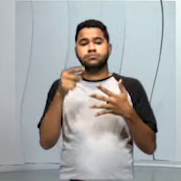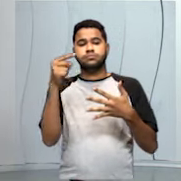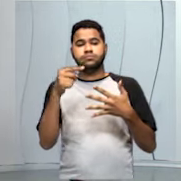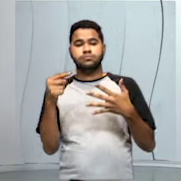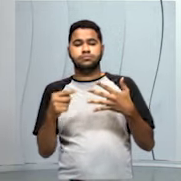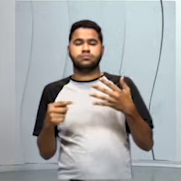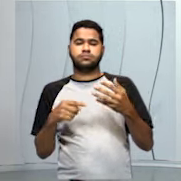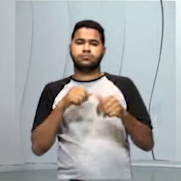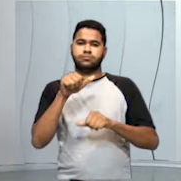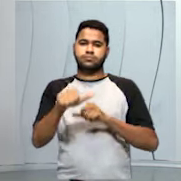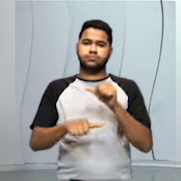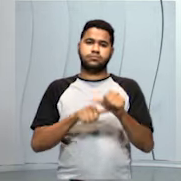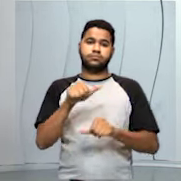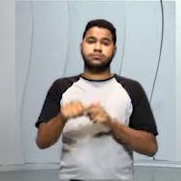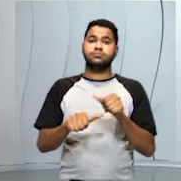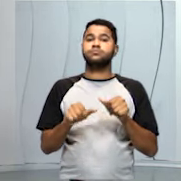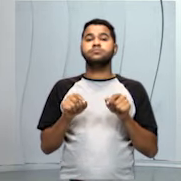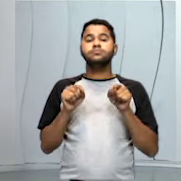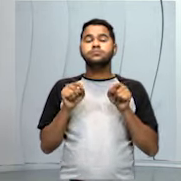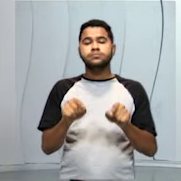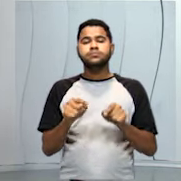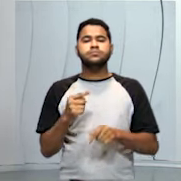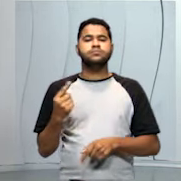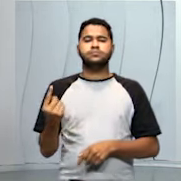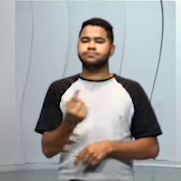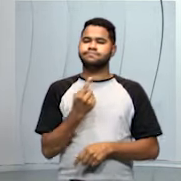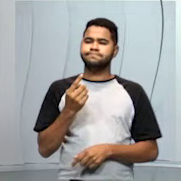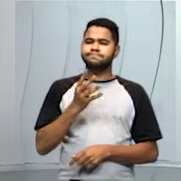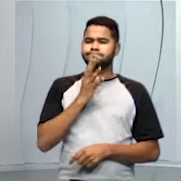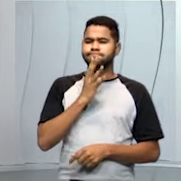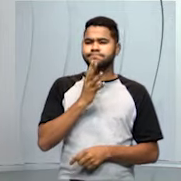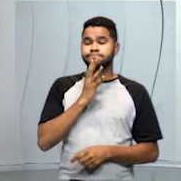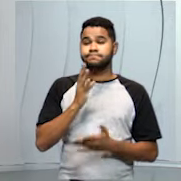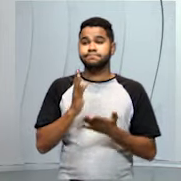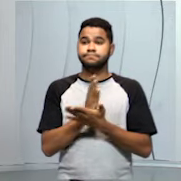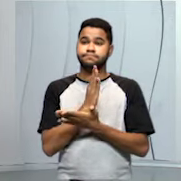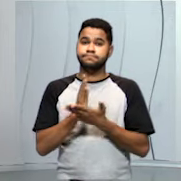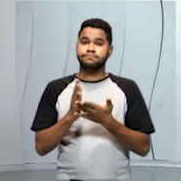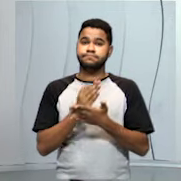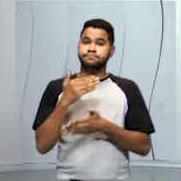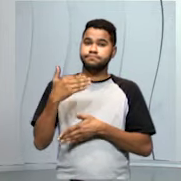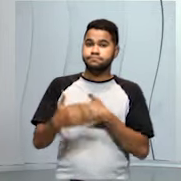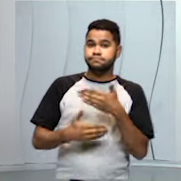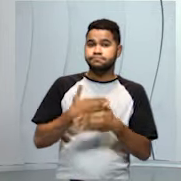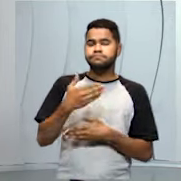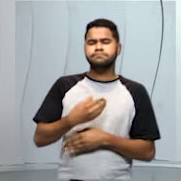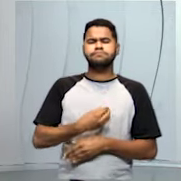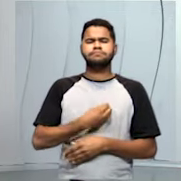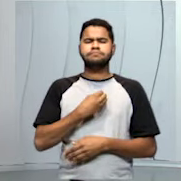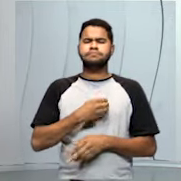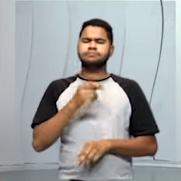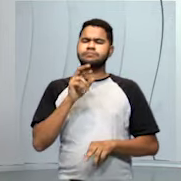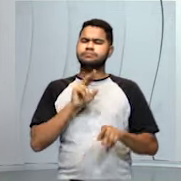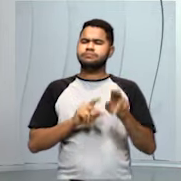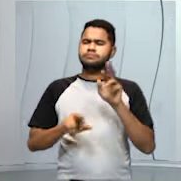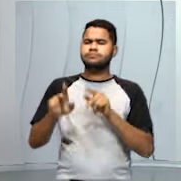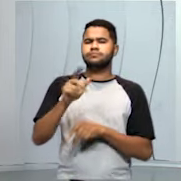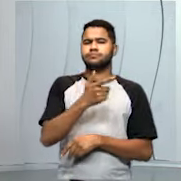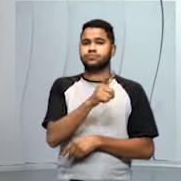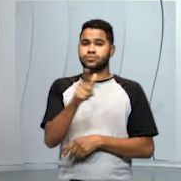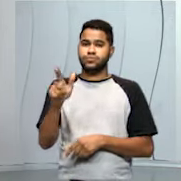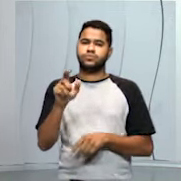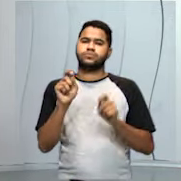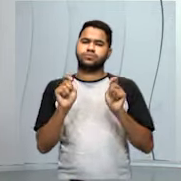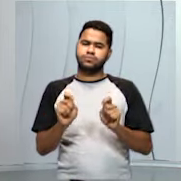dessas misturas. Aqui, nós vamos conhecer alguns processos. Existem muitos outros que você